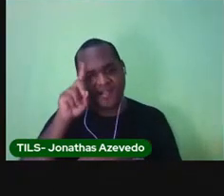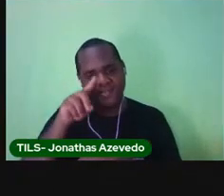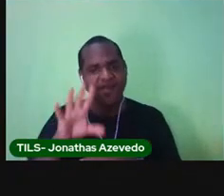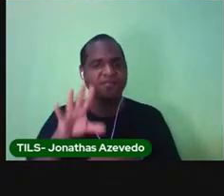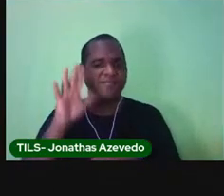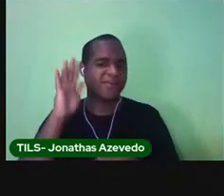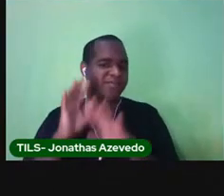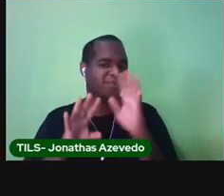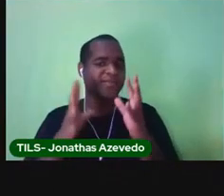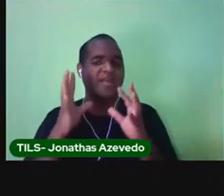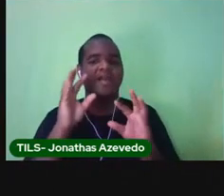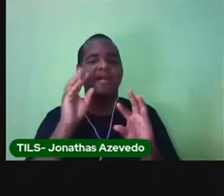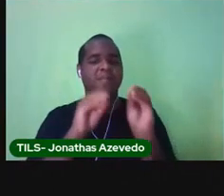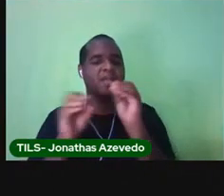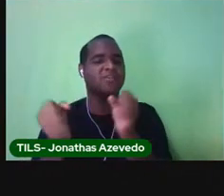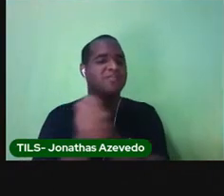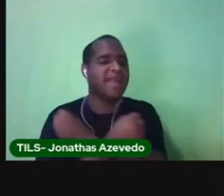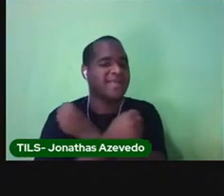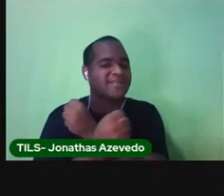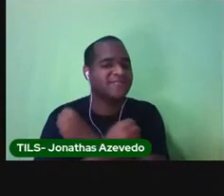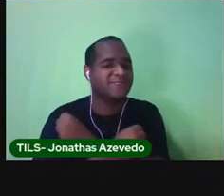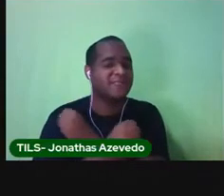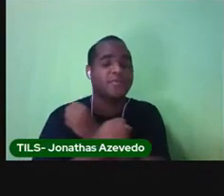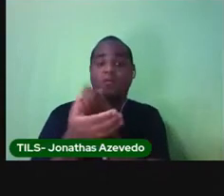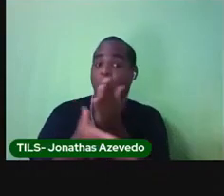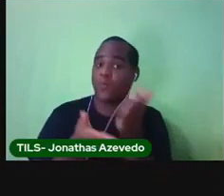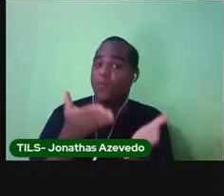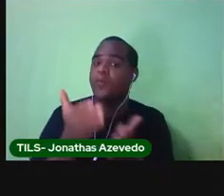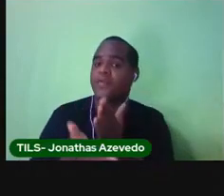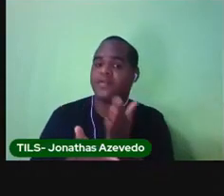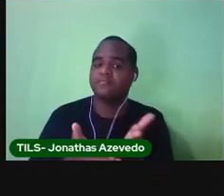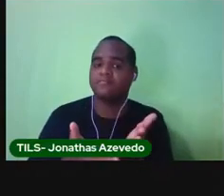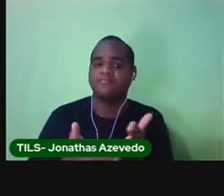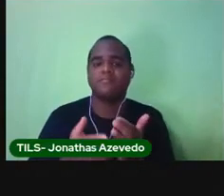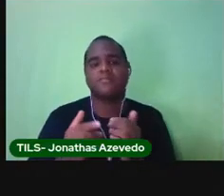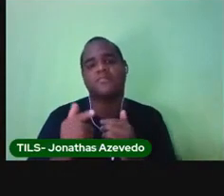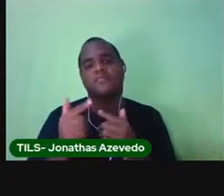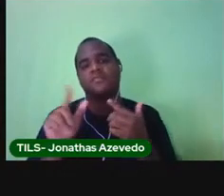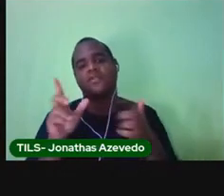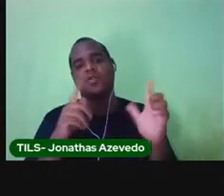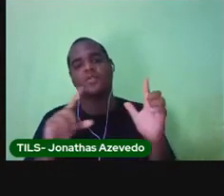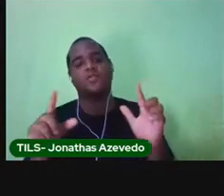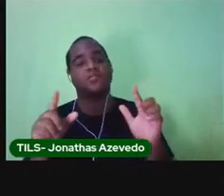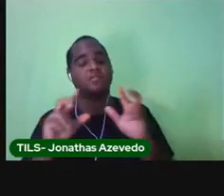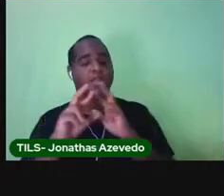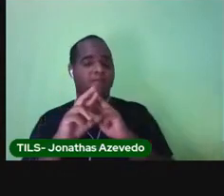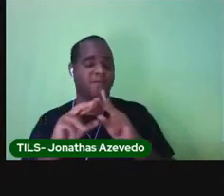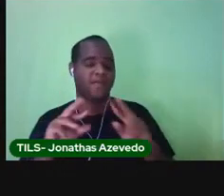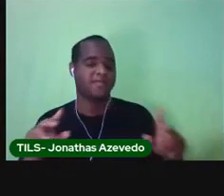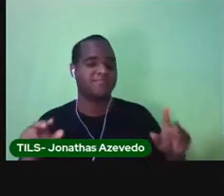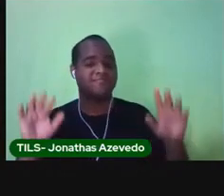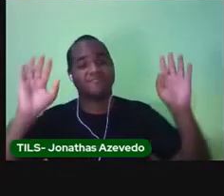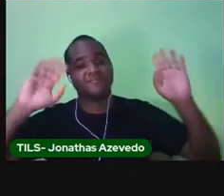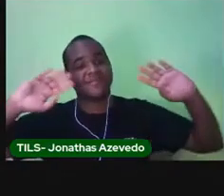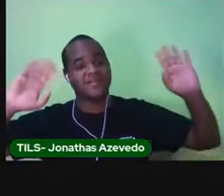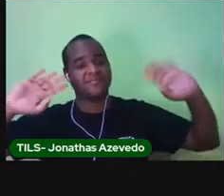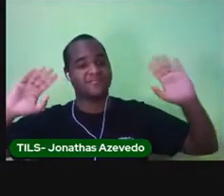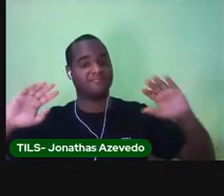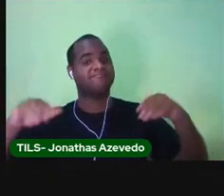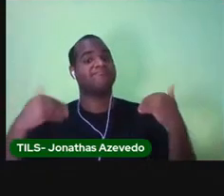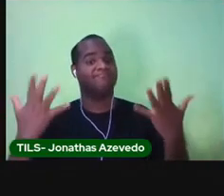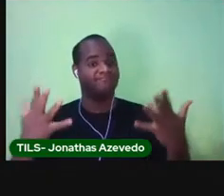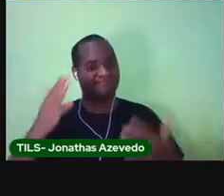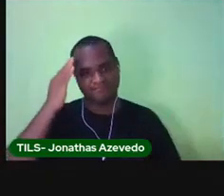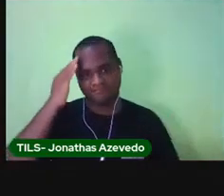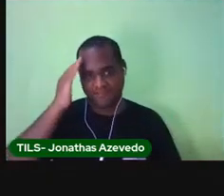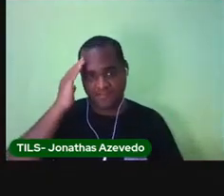assim. Beijos, abraços, se cuida. Até mais. Tchau. Entendeu?